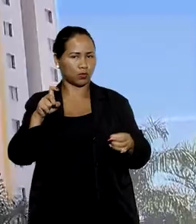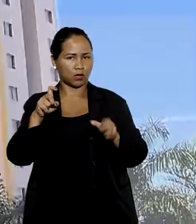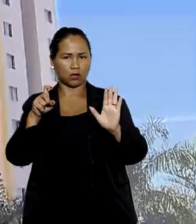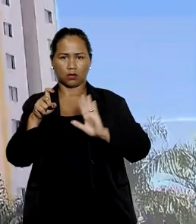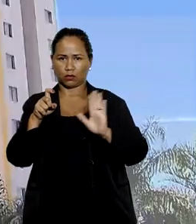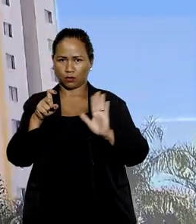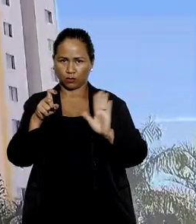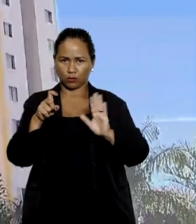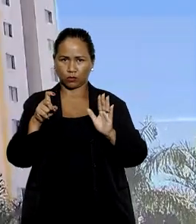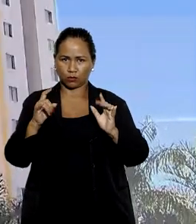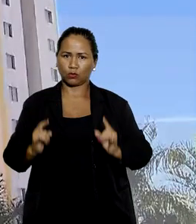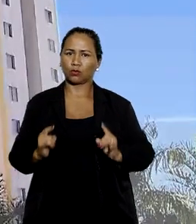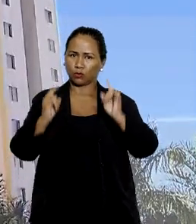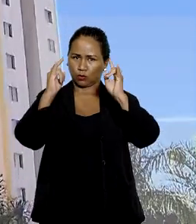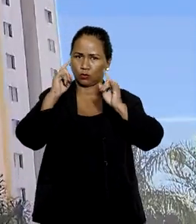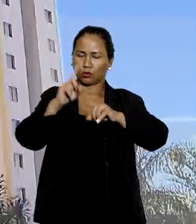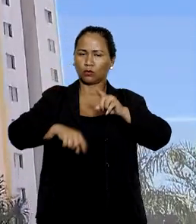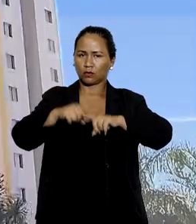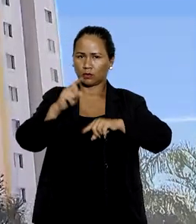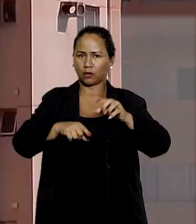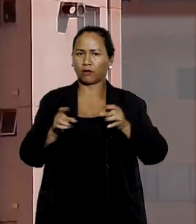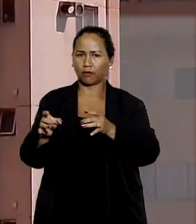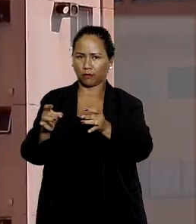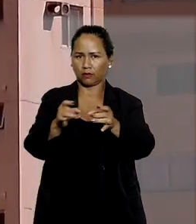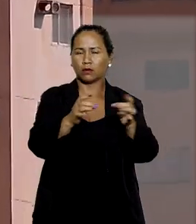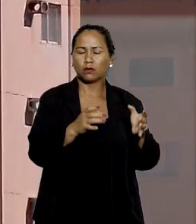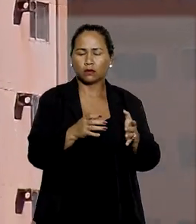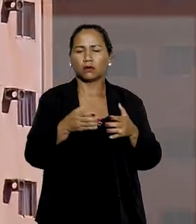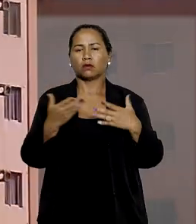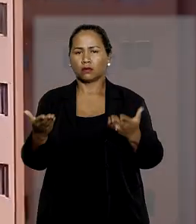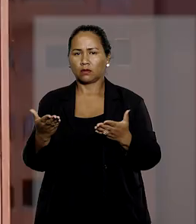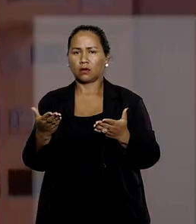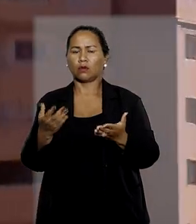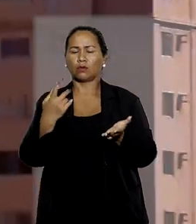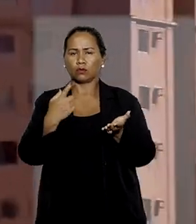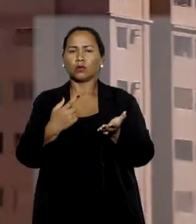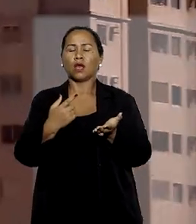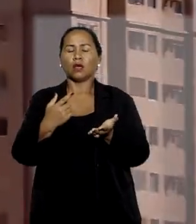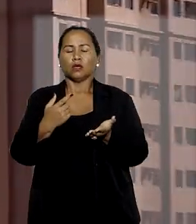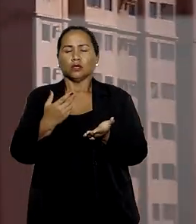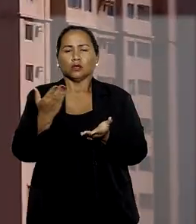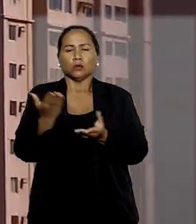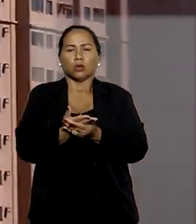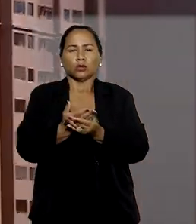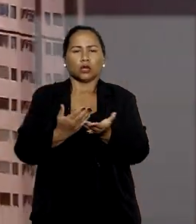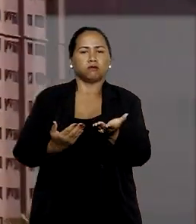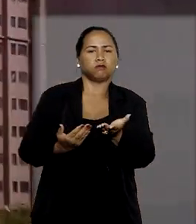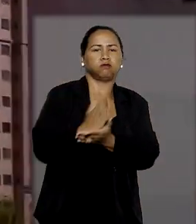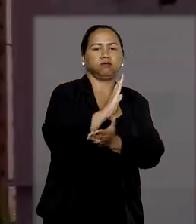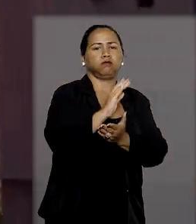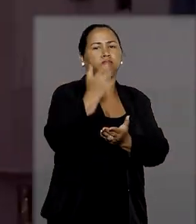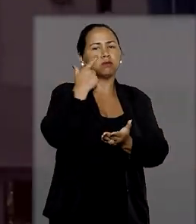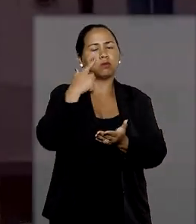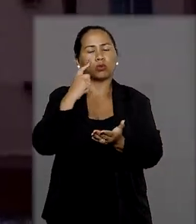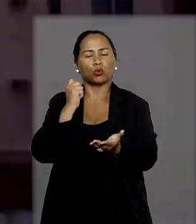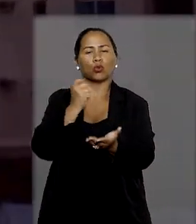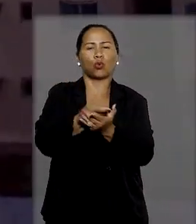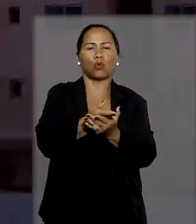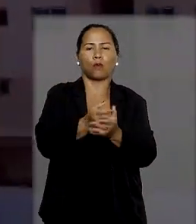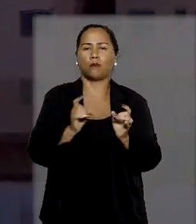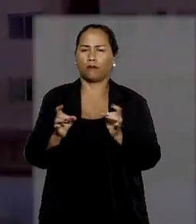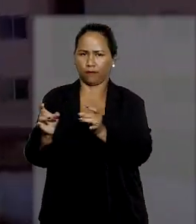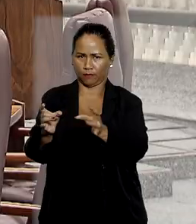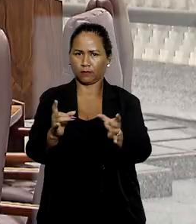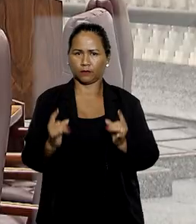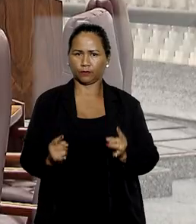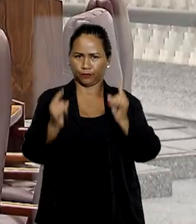do ramo imobiliário, que estava sendo executada pelo descumprimento do distrato relativo a uma promessa de compra e venda